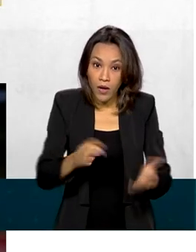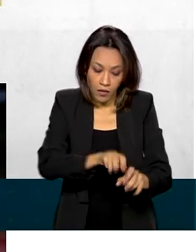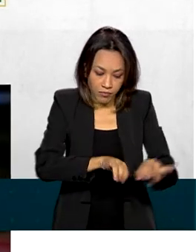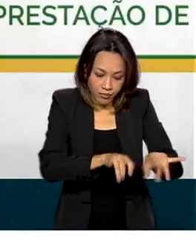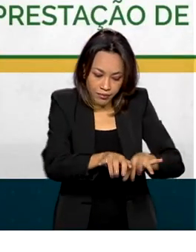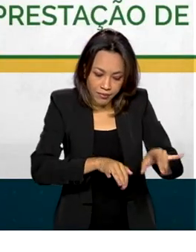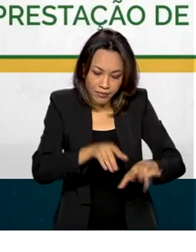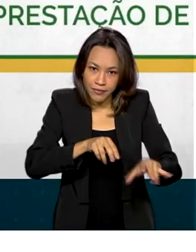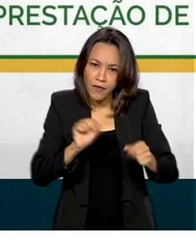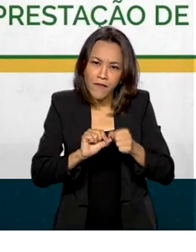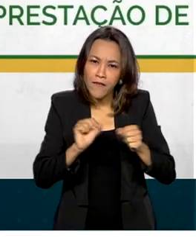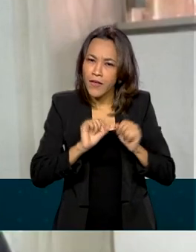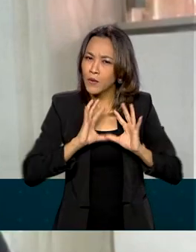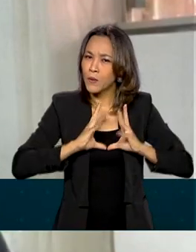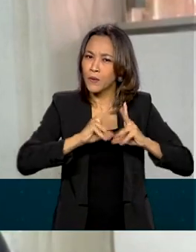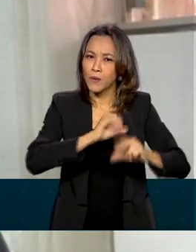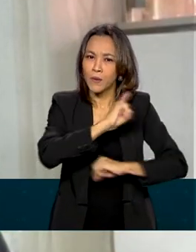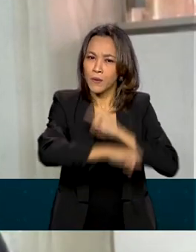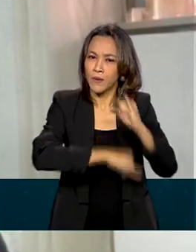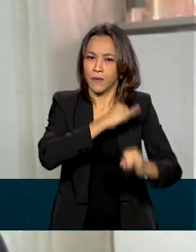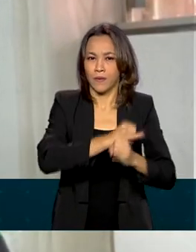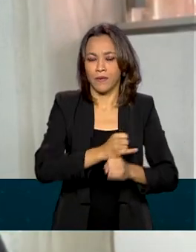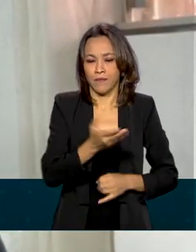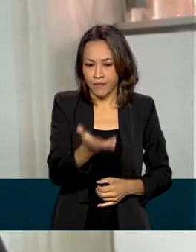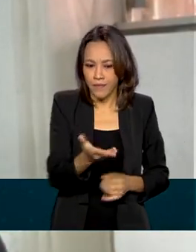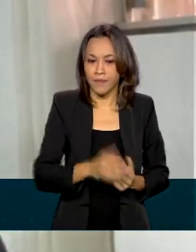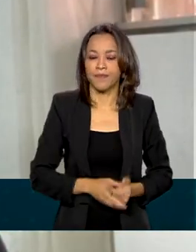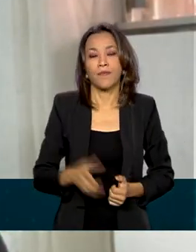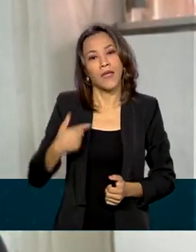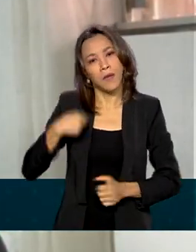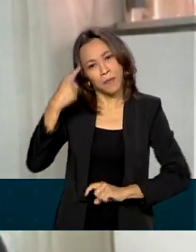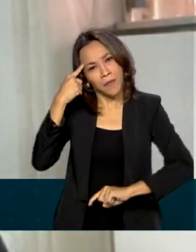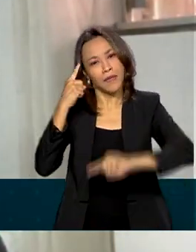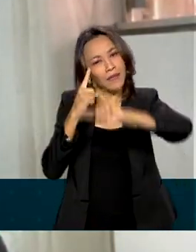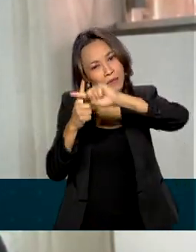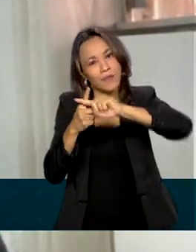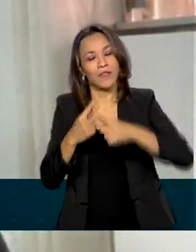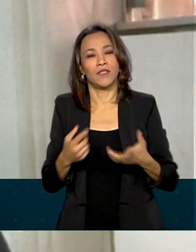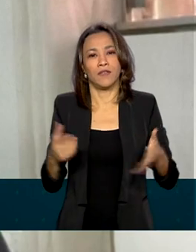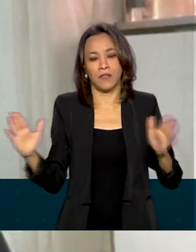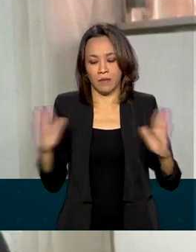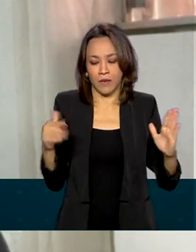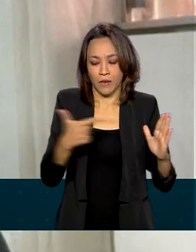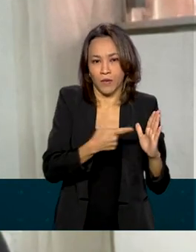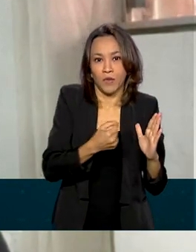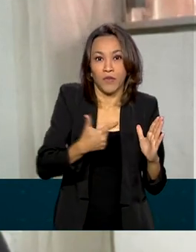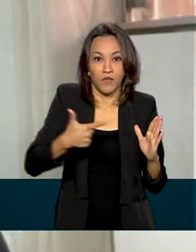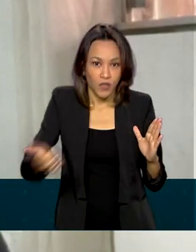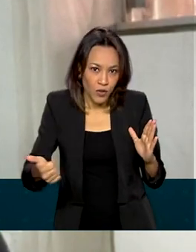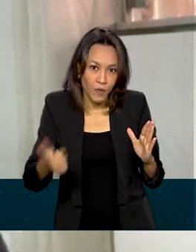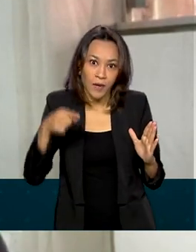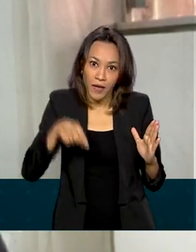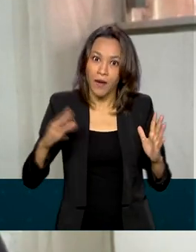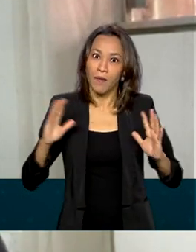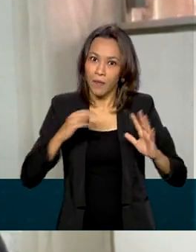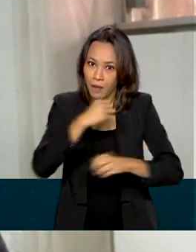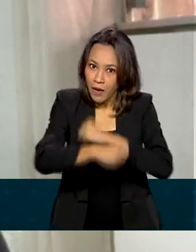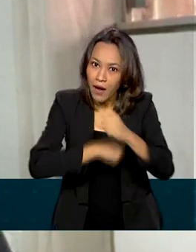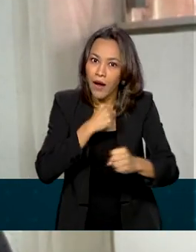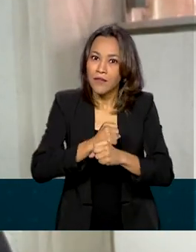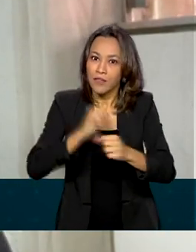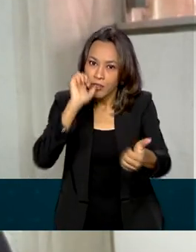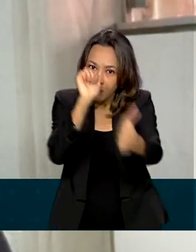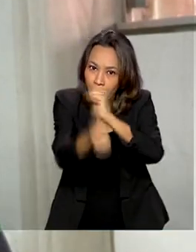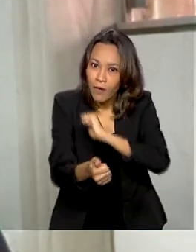tudo é feito pela internet. A expectativa é totalmente positiva para este ano de 2021. É um ano de Olimpíada, então espero que